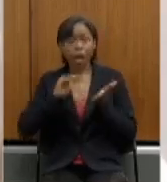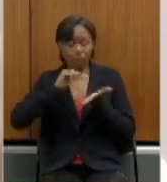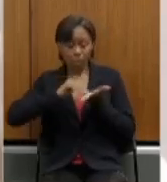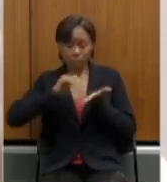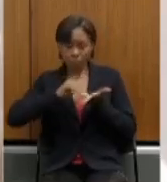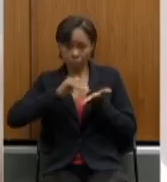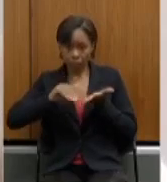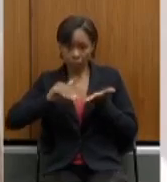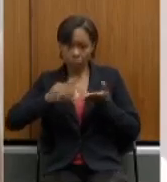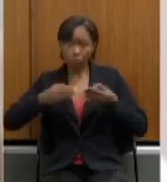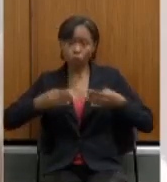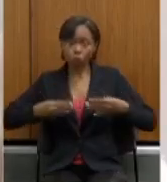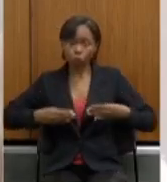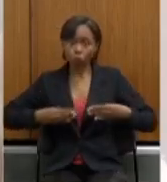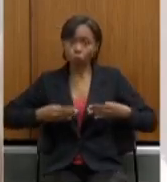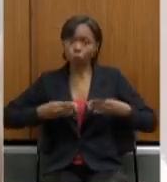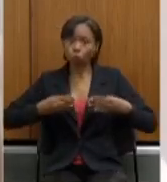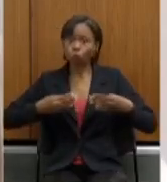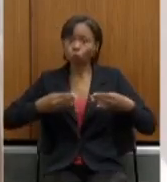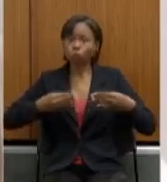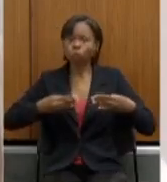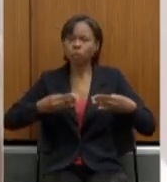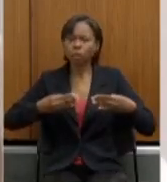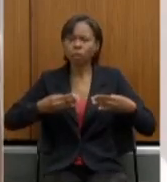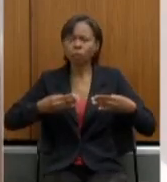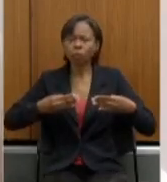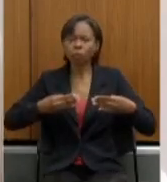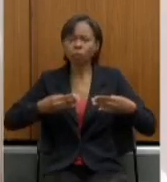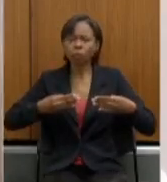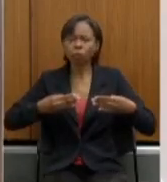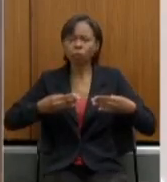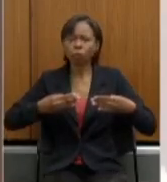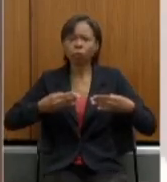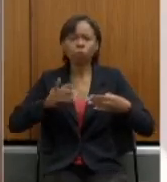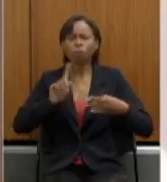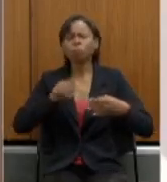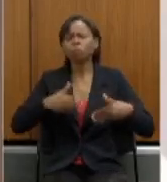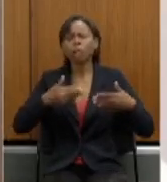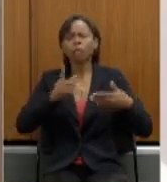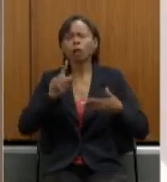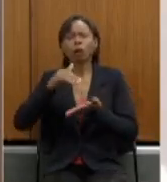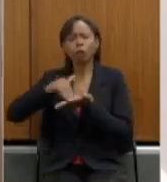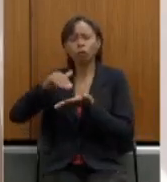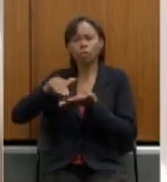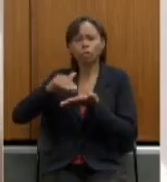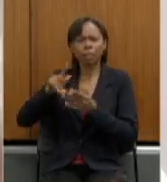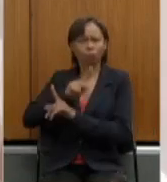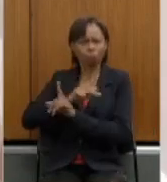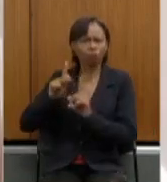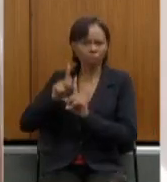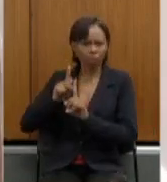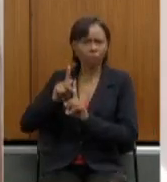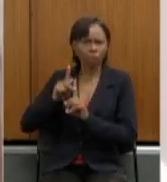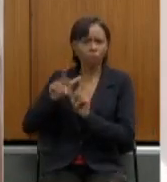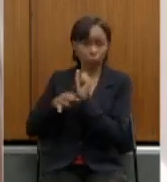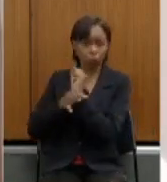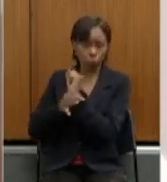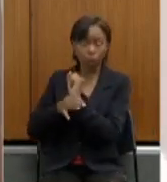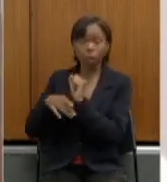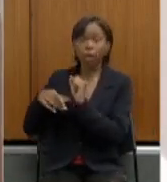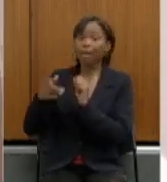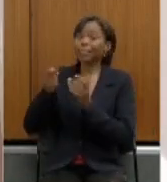do Ministério, do, do, do Ministério, Ministério, a Secretaria de Previdência e Seguridade agora está exigindo